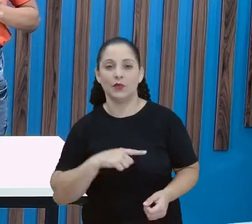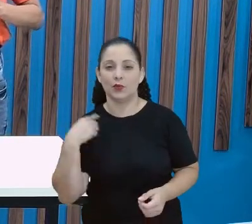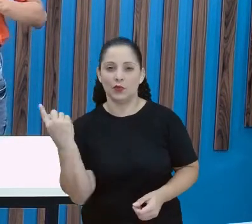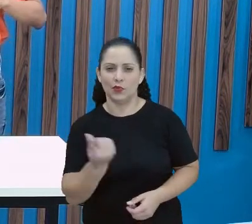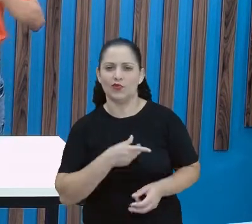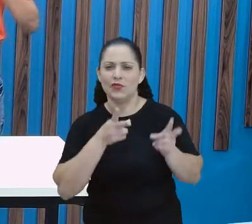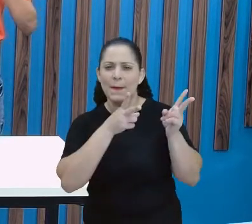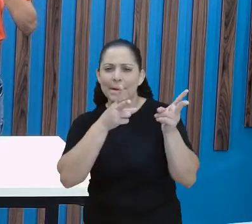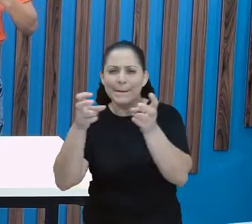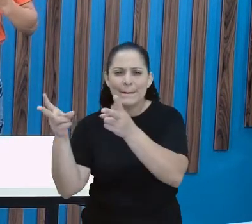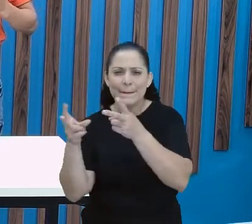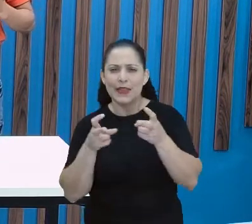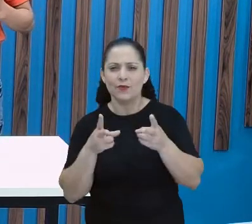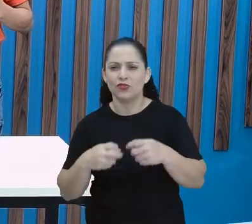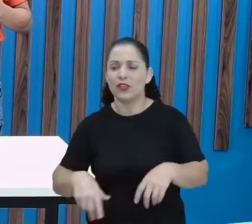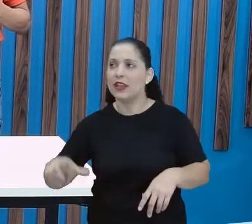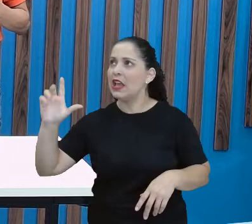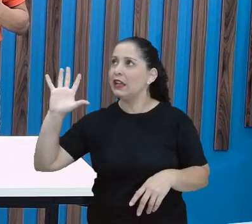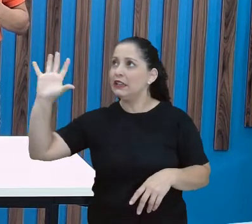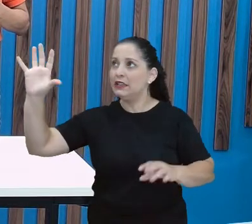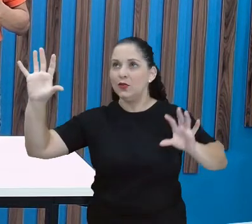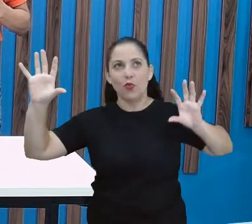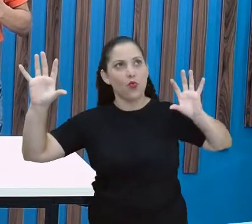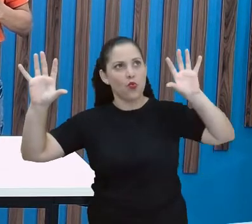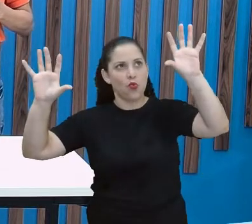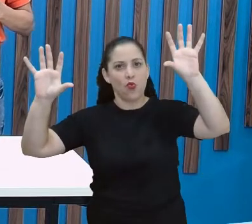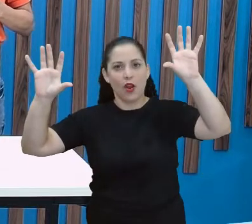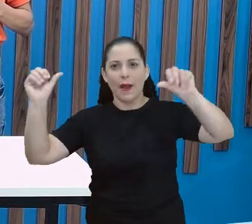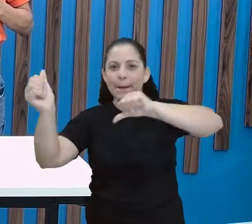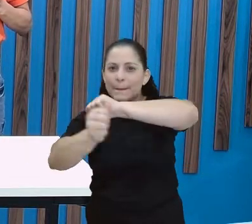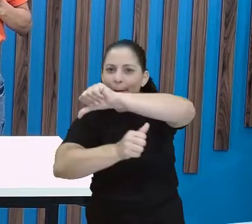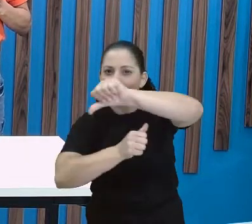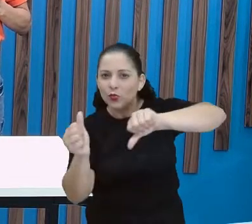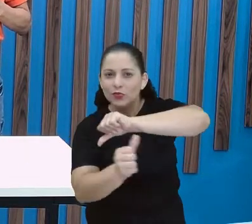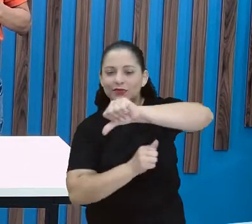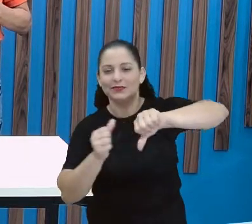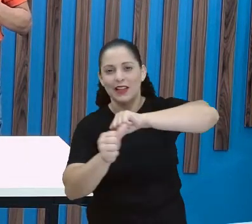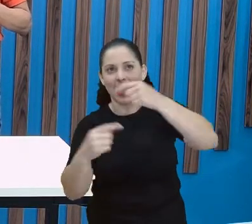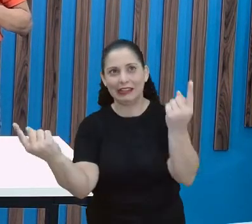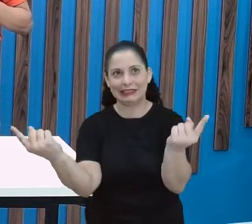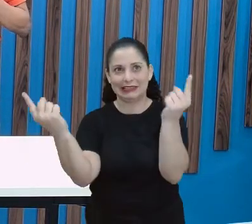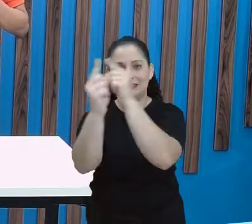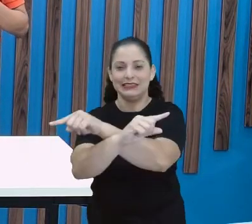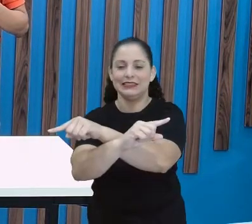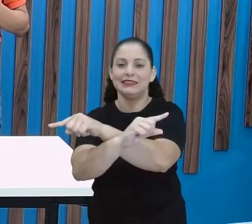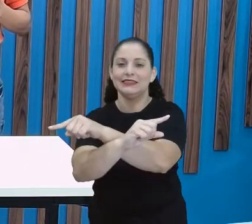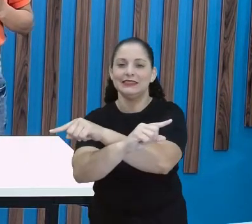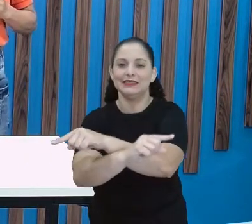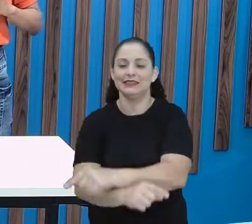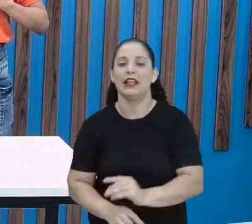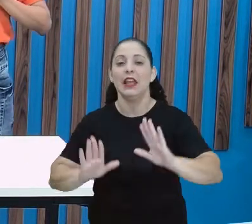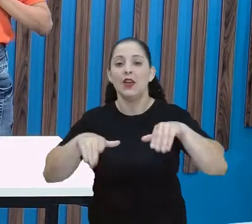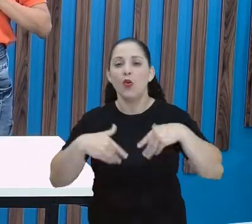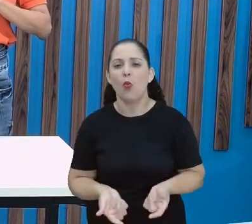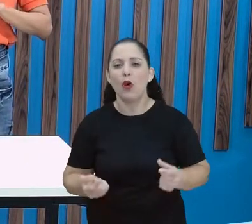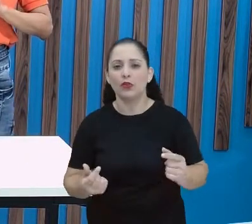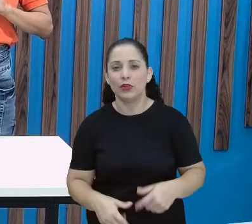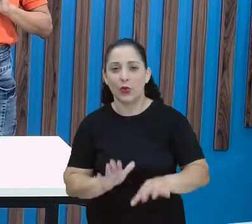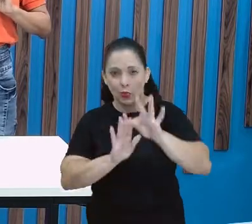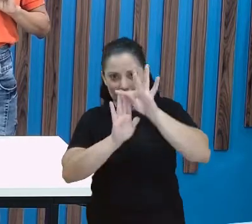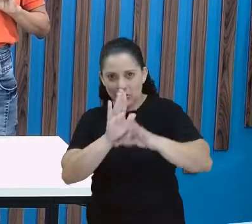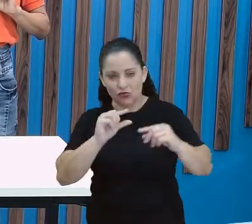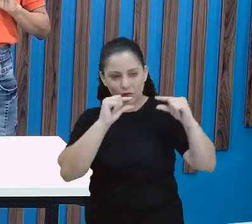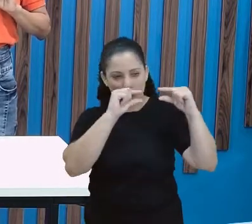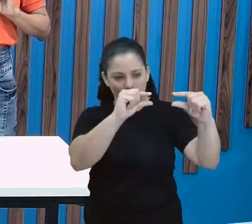houve uma troca na hora da escrita das legendas, de colocar as legendas. E a gente vai